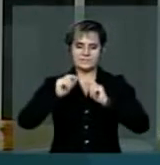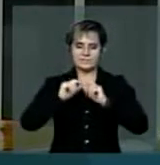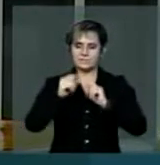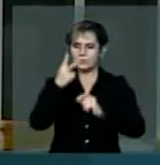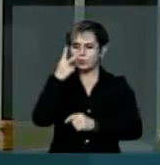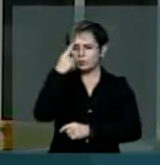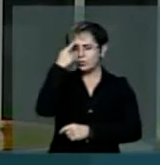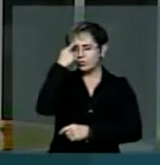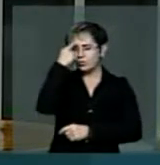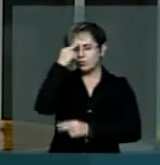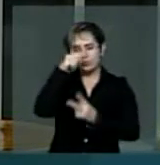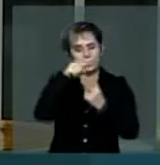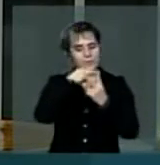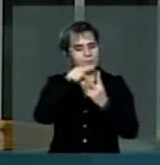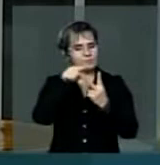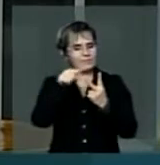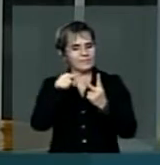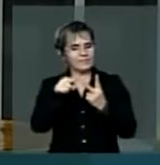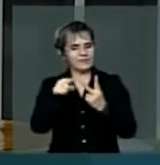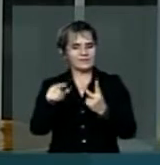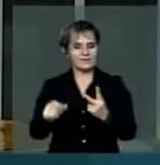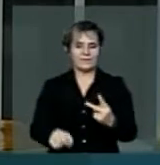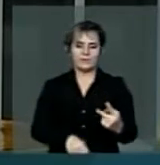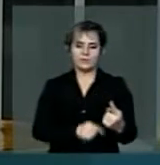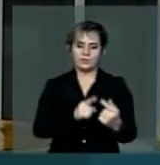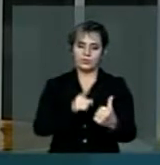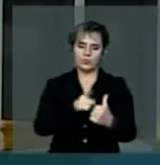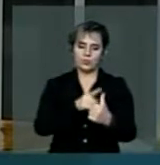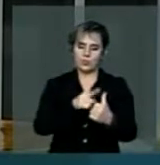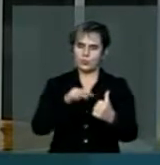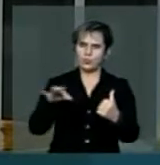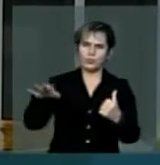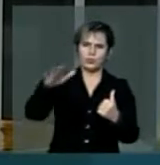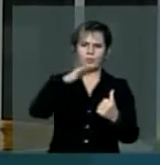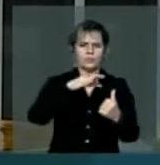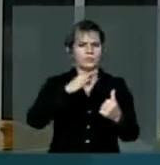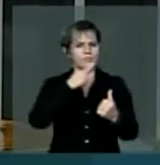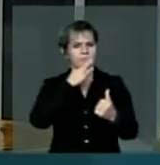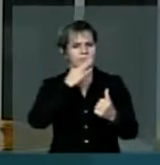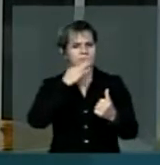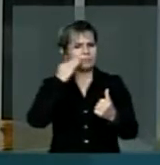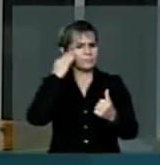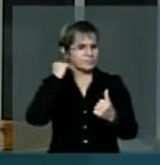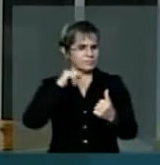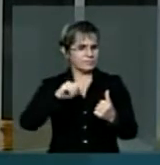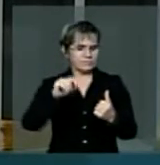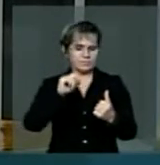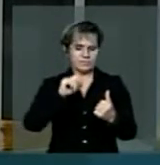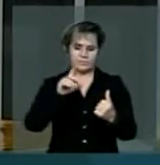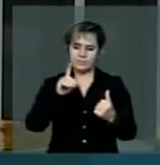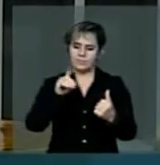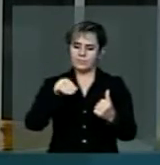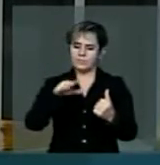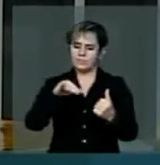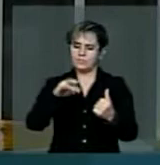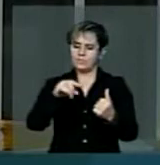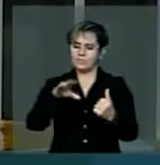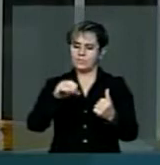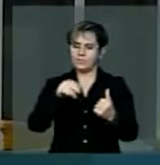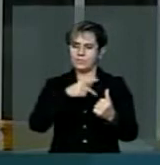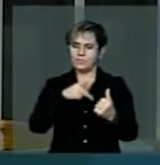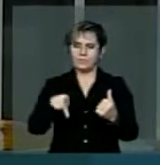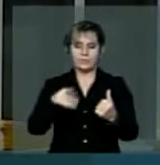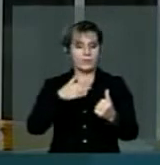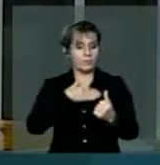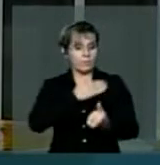dois pensamentos. Um é do domínio público, que diz o seguinte, No meu coração já